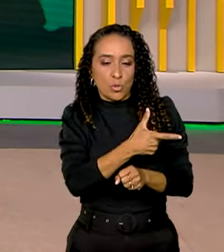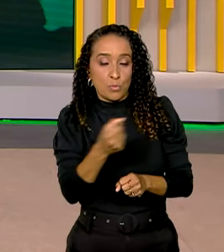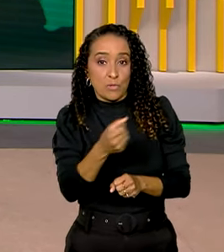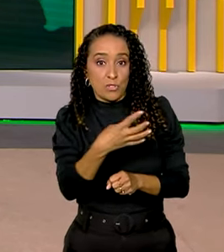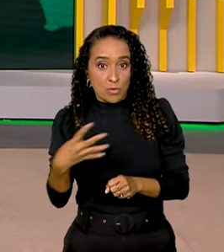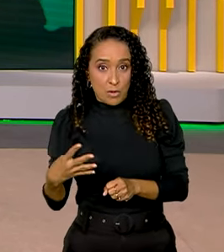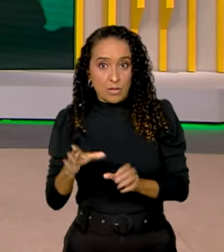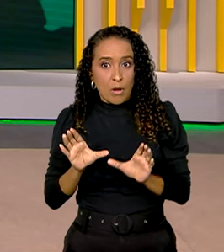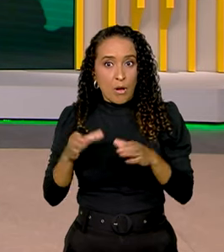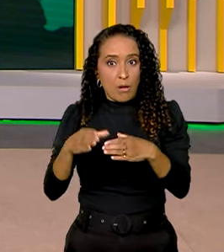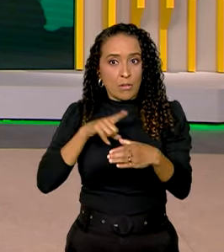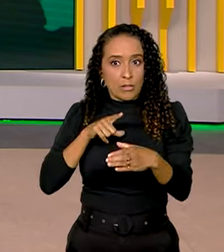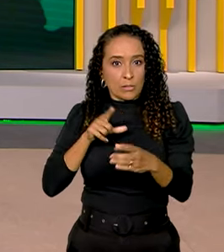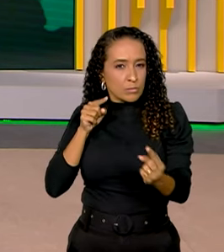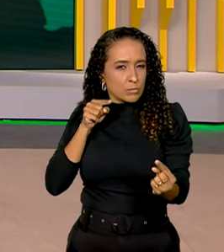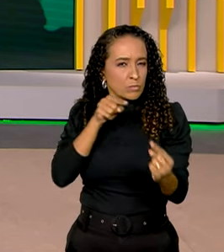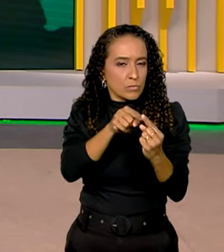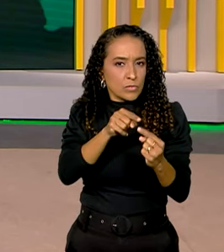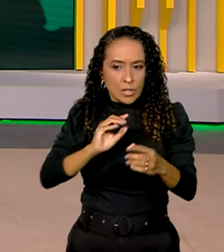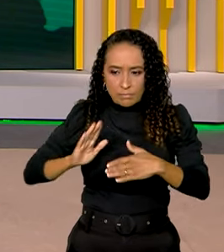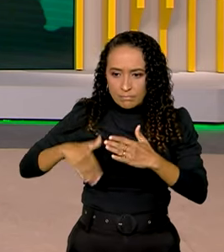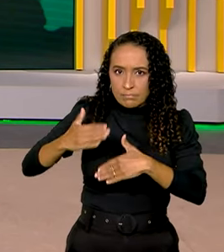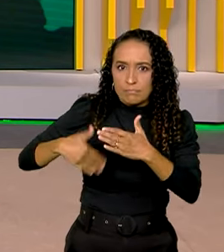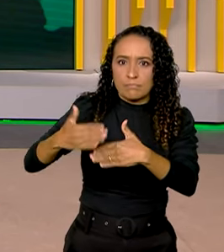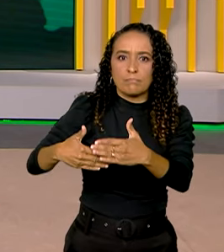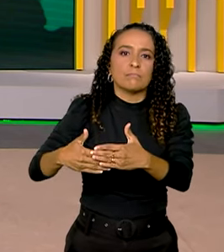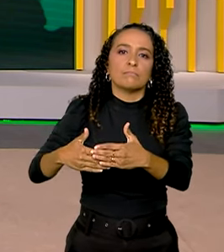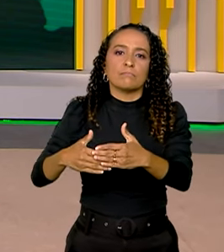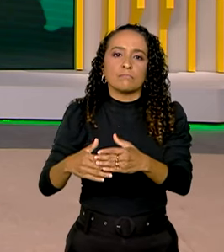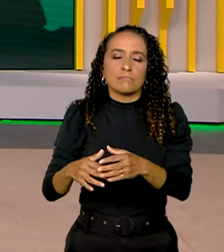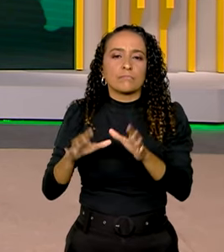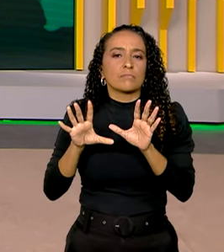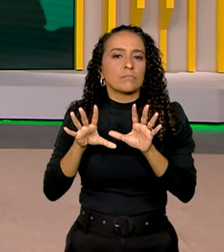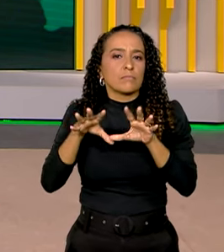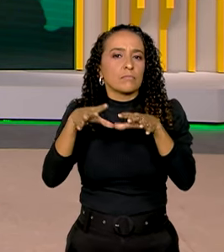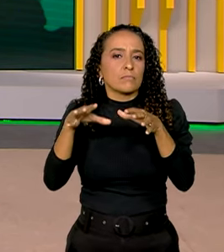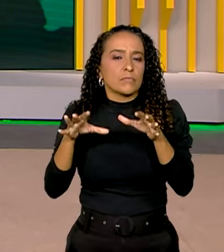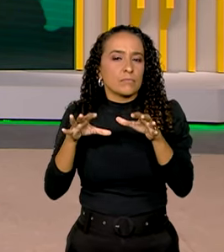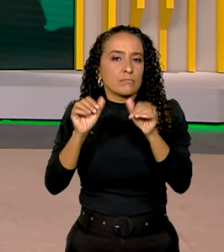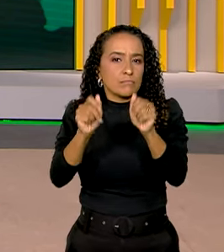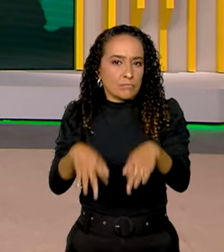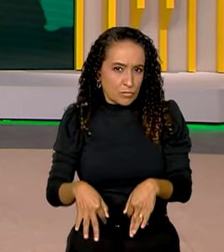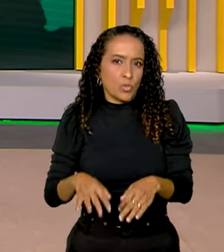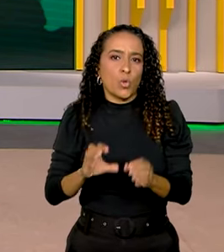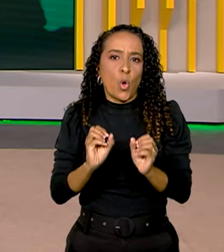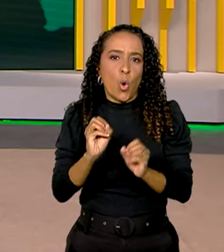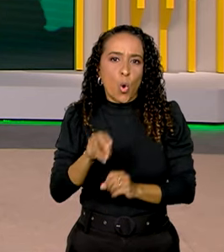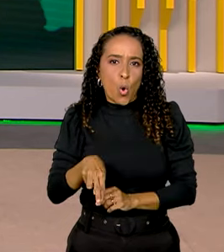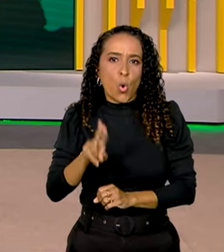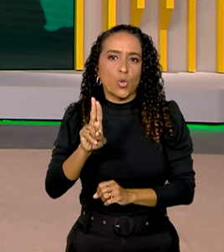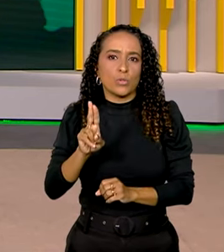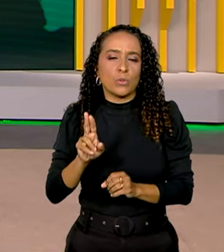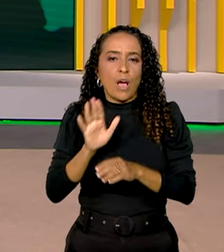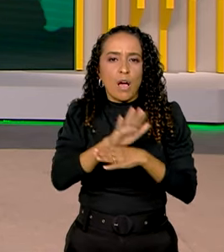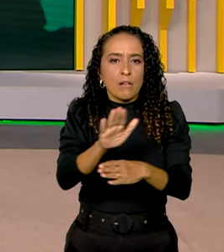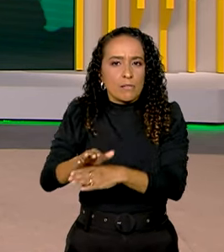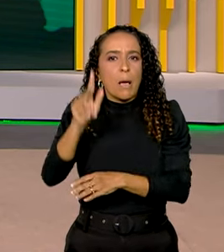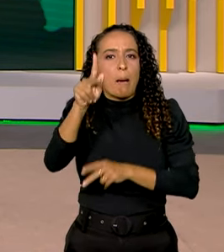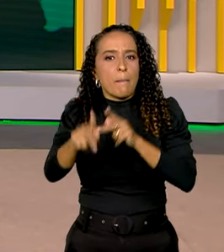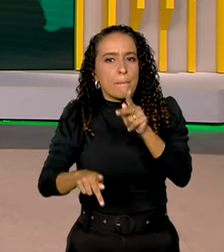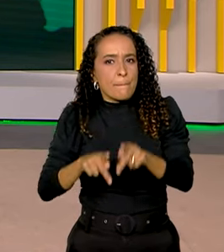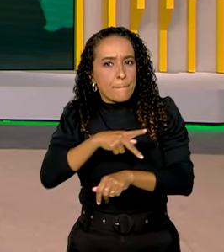A comissão tem a meta de avançar a agenda de consolidação da paz na ONU, ajudando países em transição